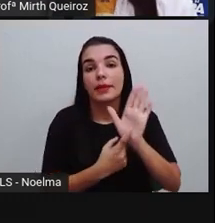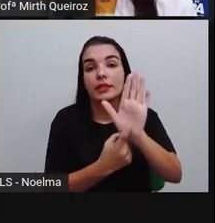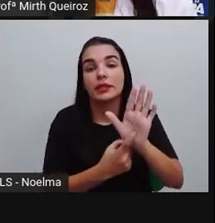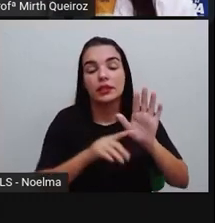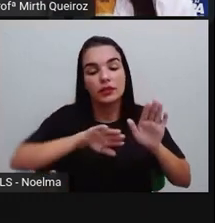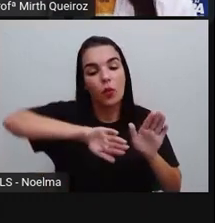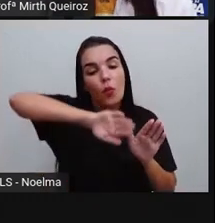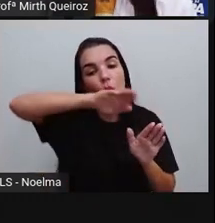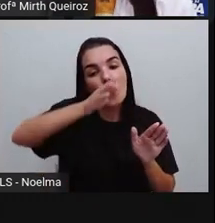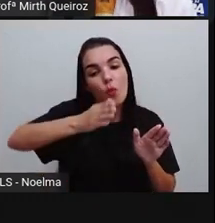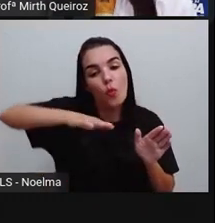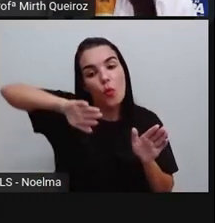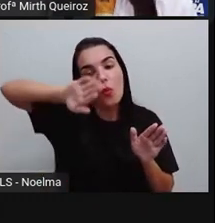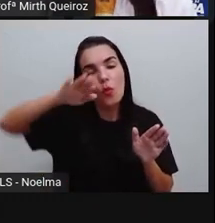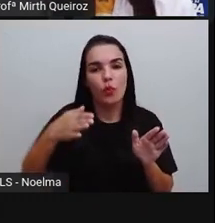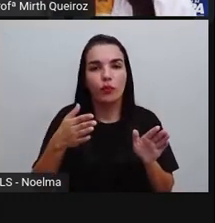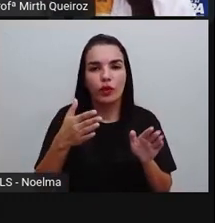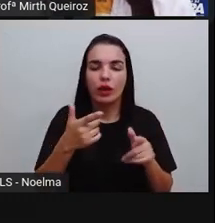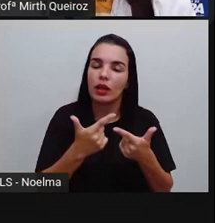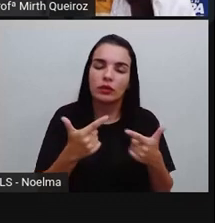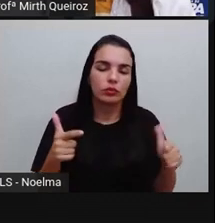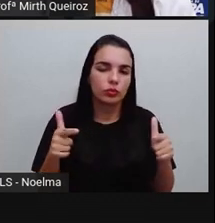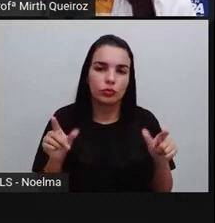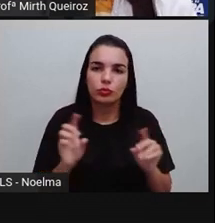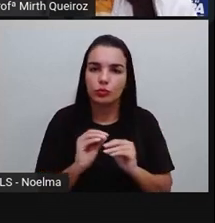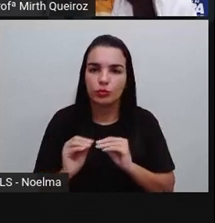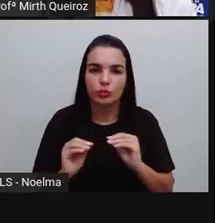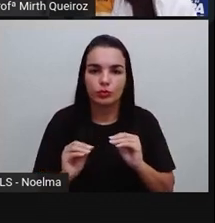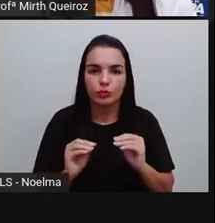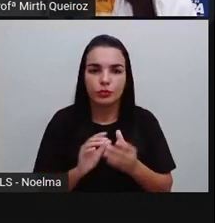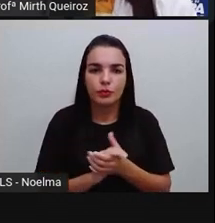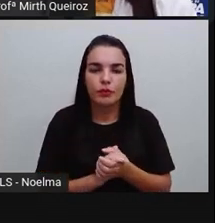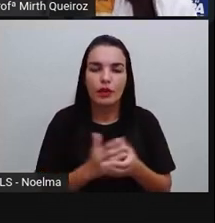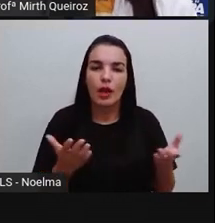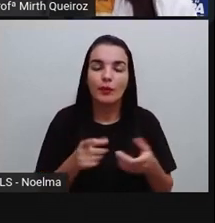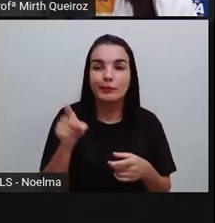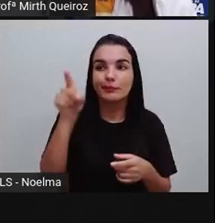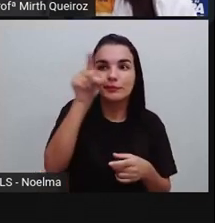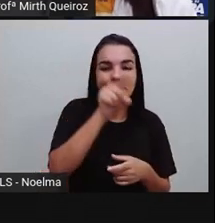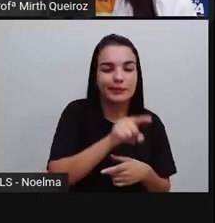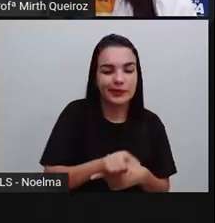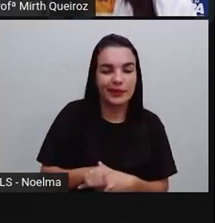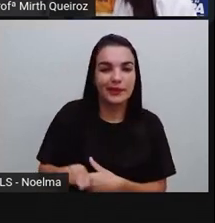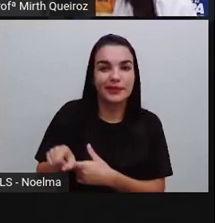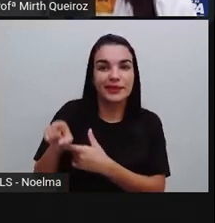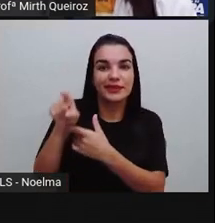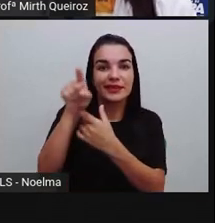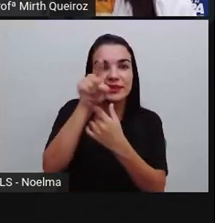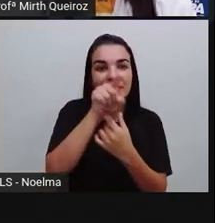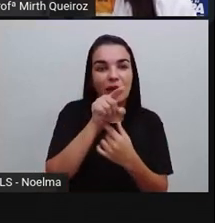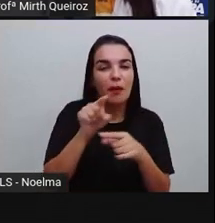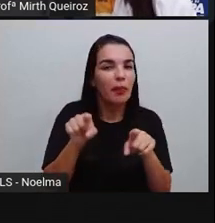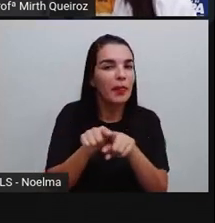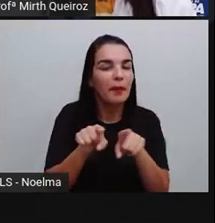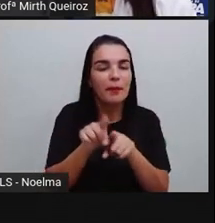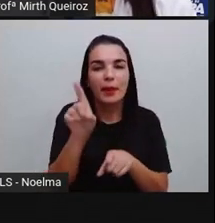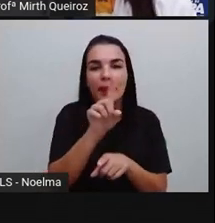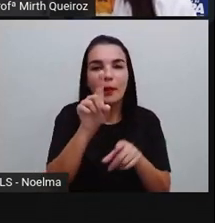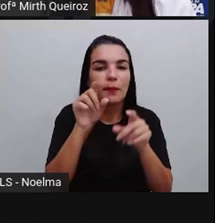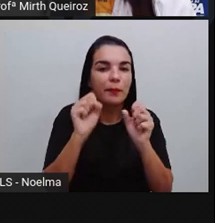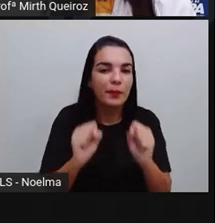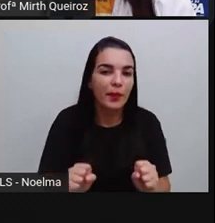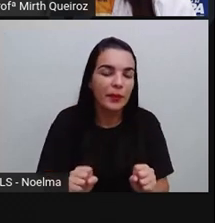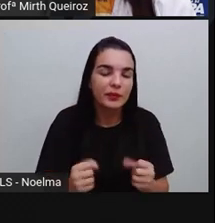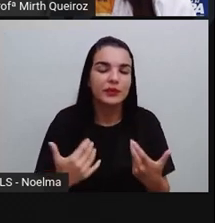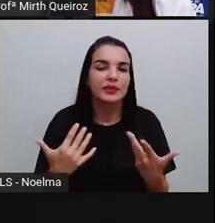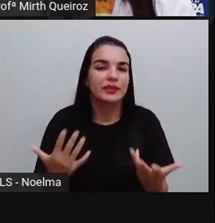curvas, então não pode ser considerado um polígono. O círculo, por que que ele não pode ser considerado um polígono? Porque